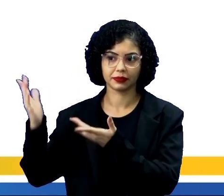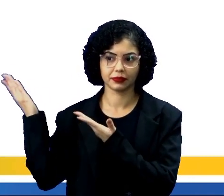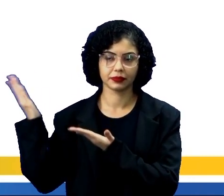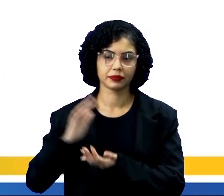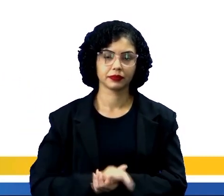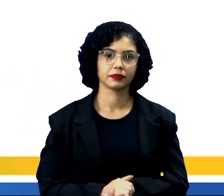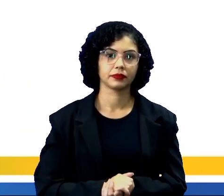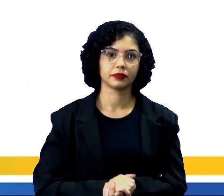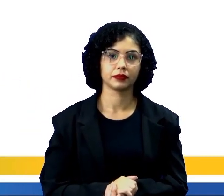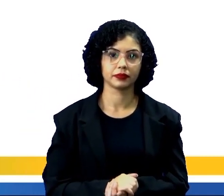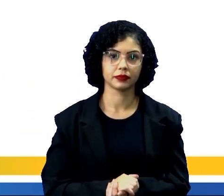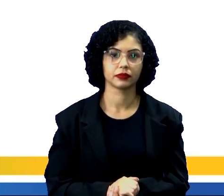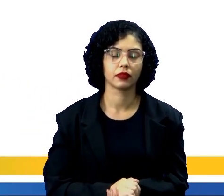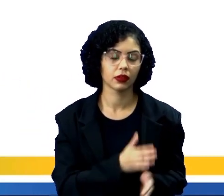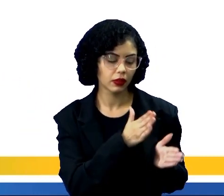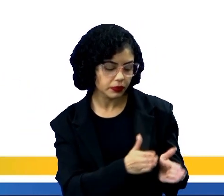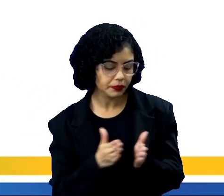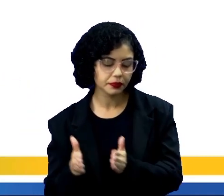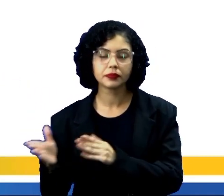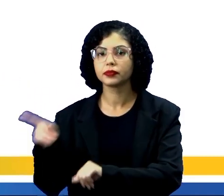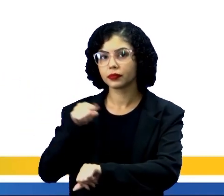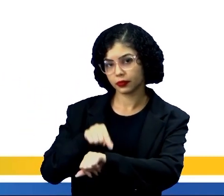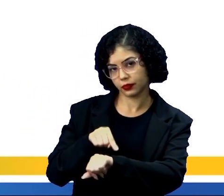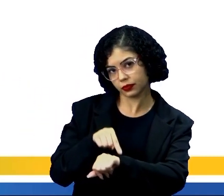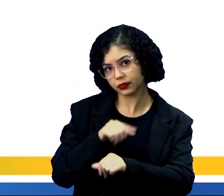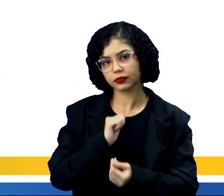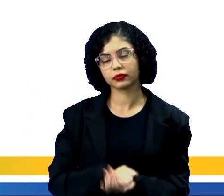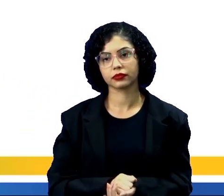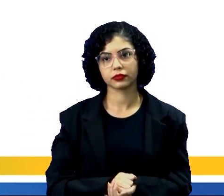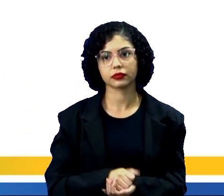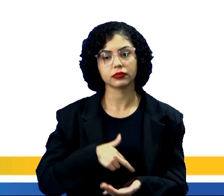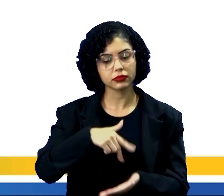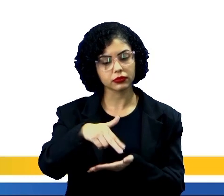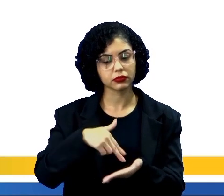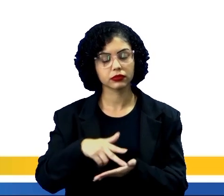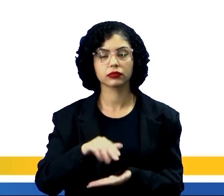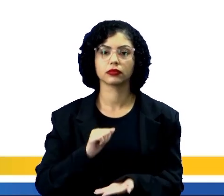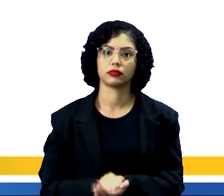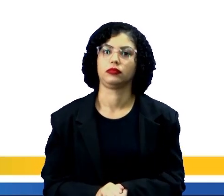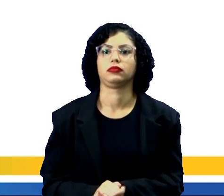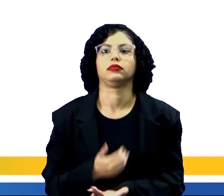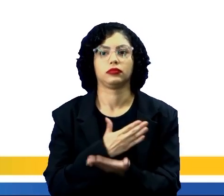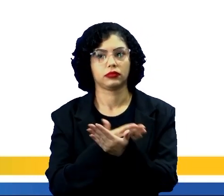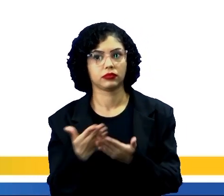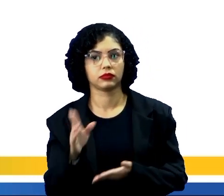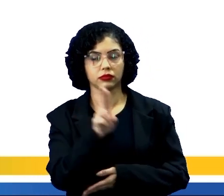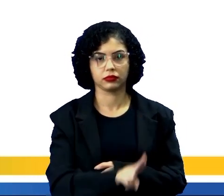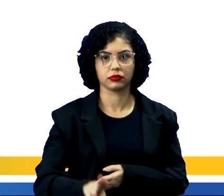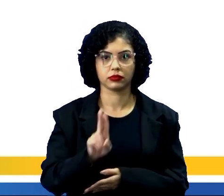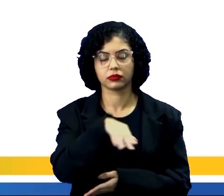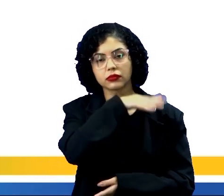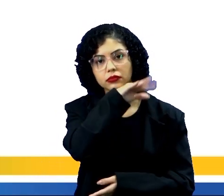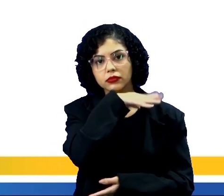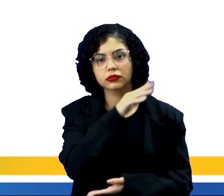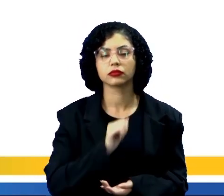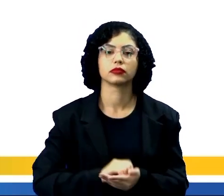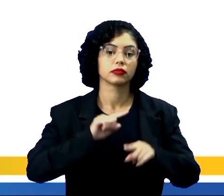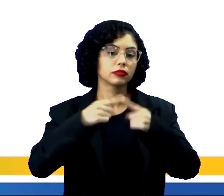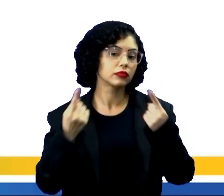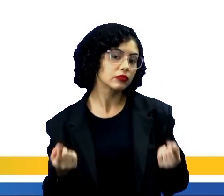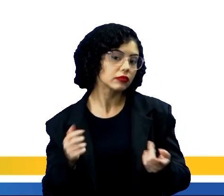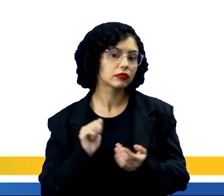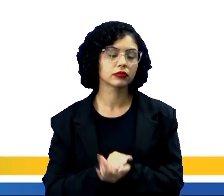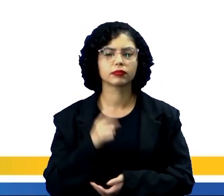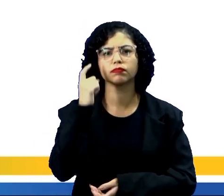você. Então, foi passando o tempo, deixaram de andar a pé, começaram a usar os animais, mas aí